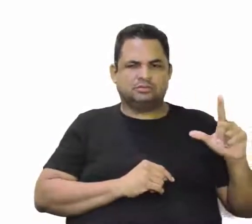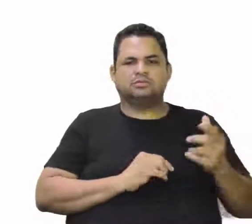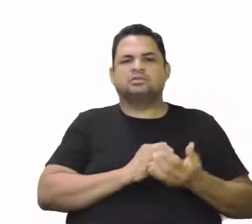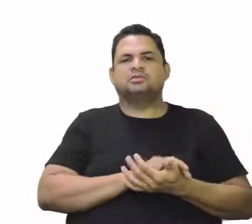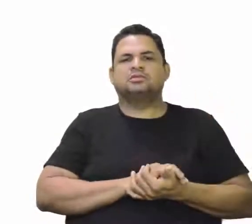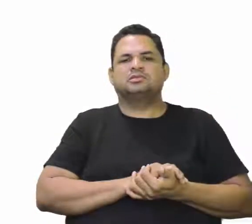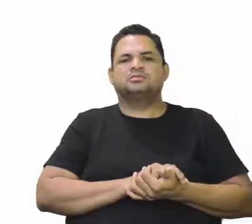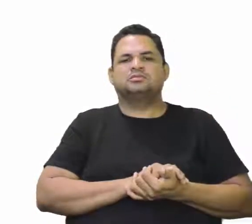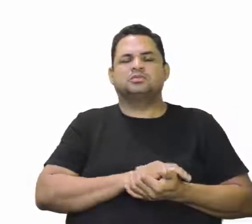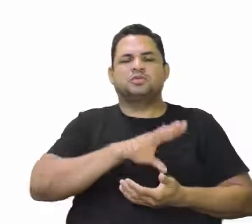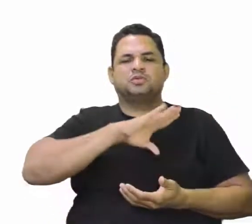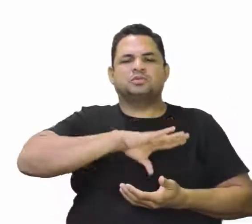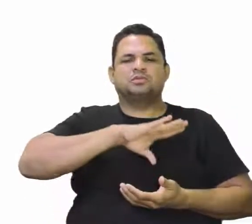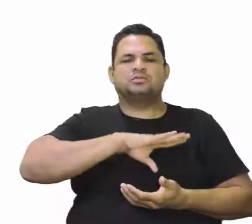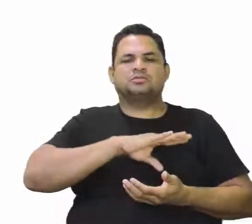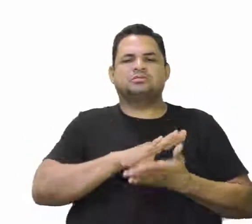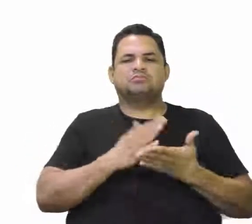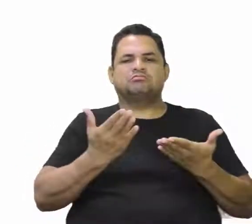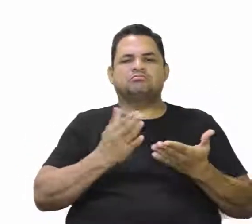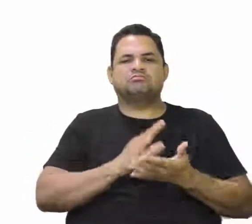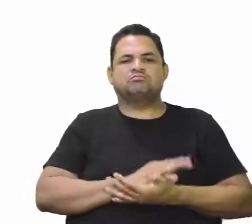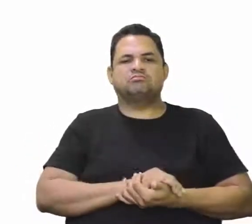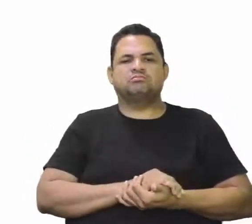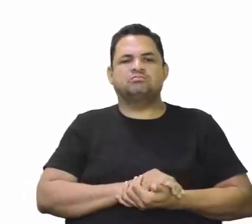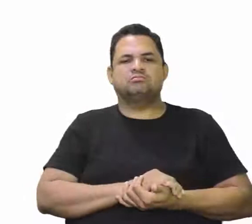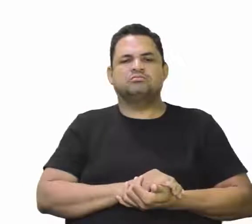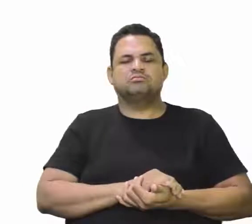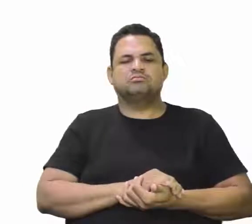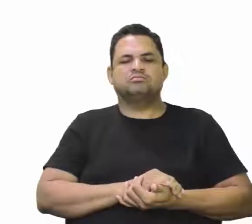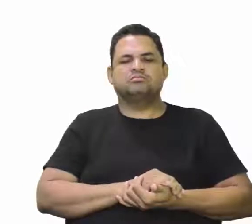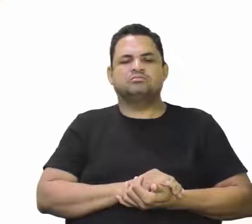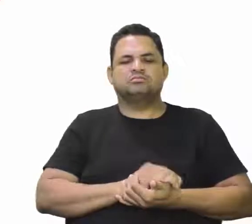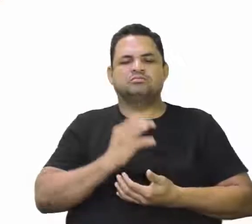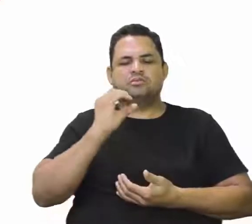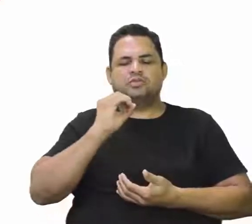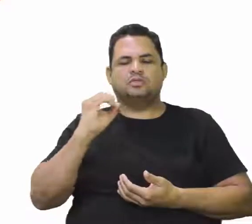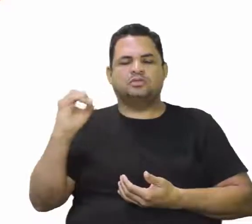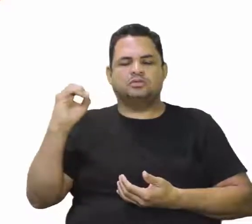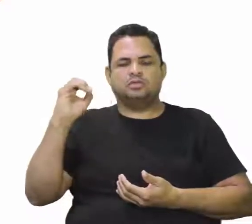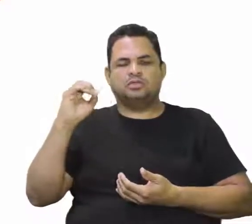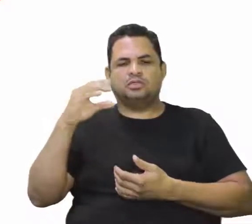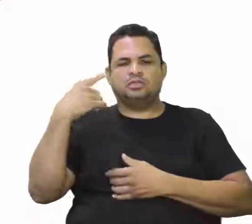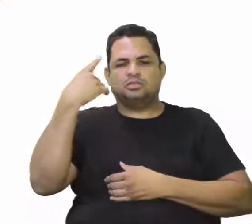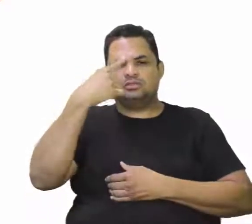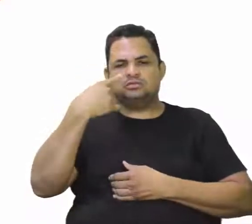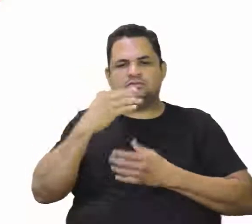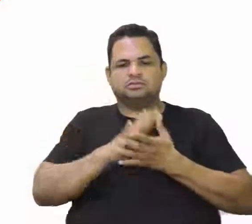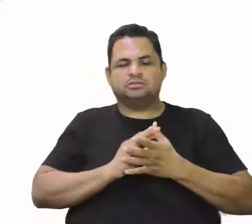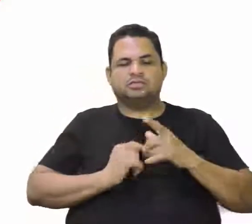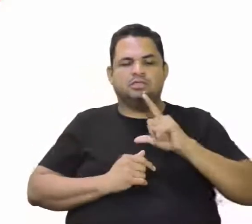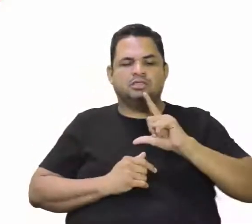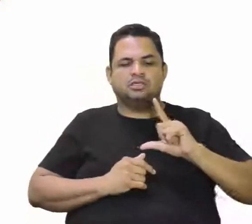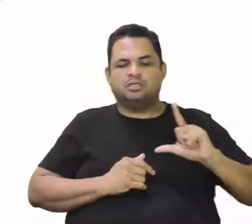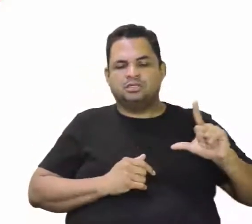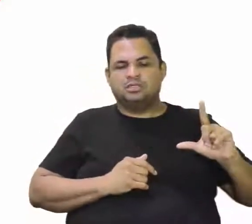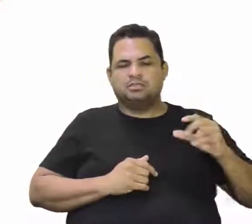eram de Portugal. Então, a oeste para a Espanha e a leste para Portugal. Mas